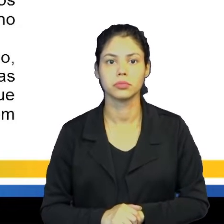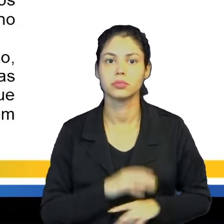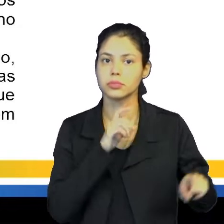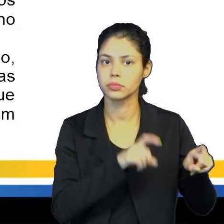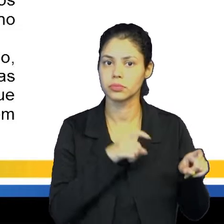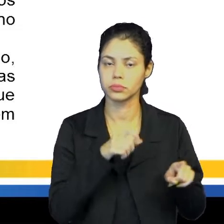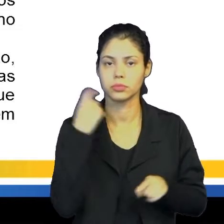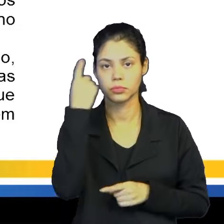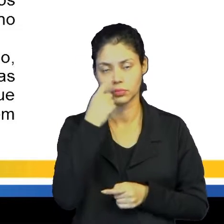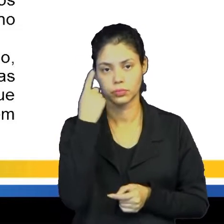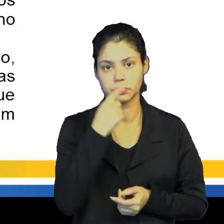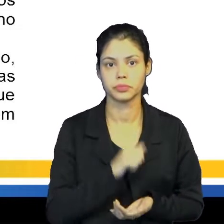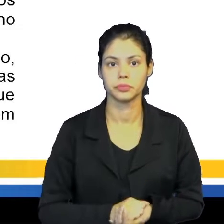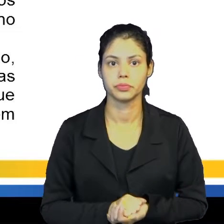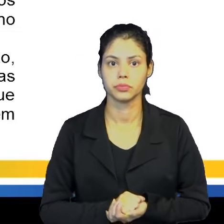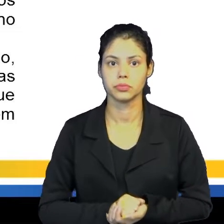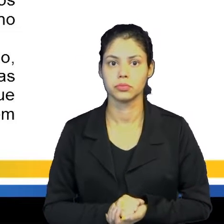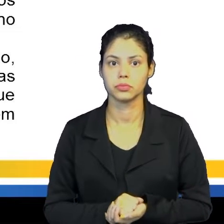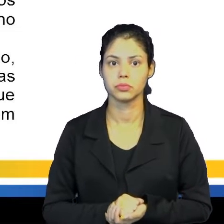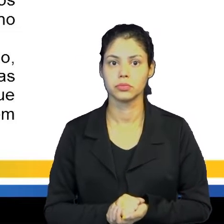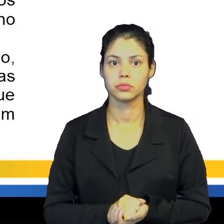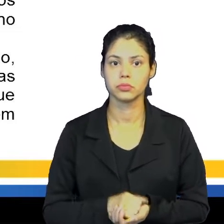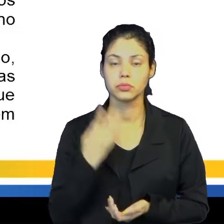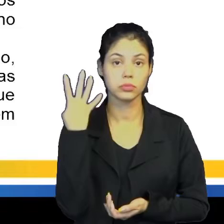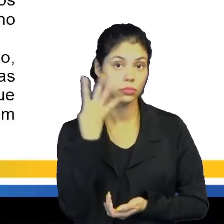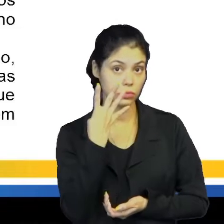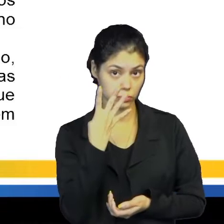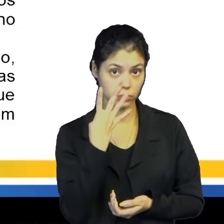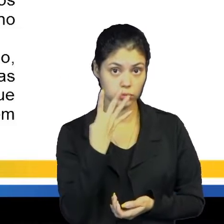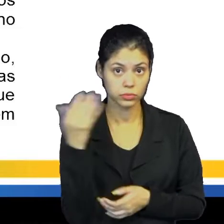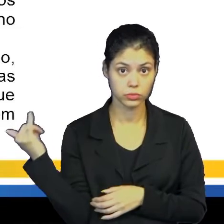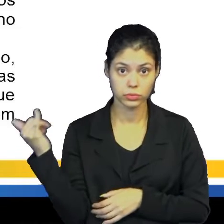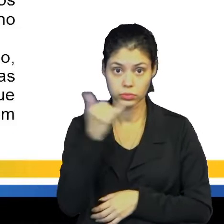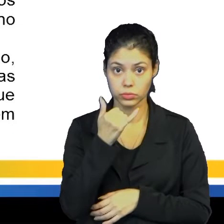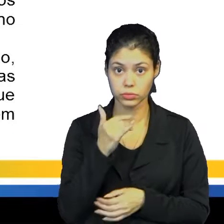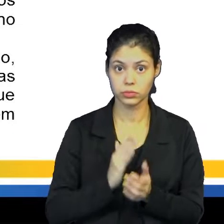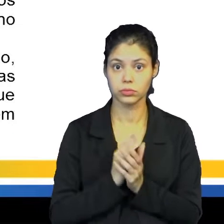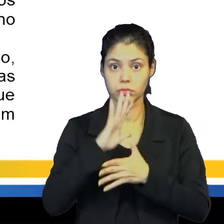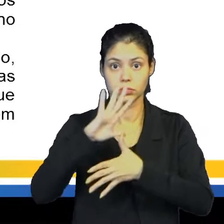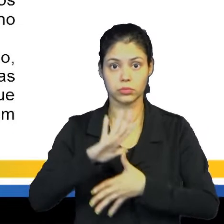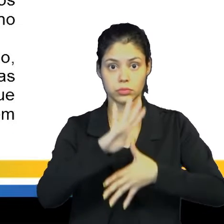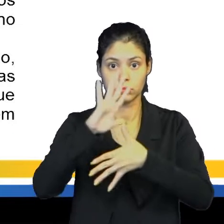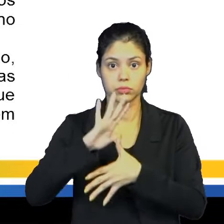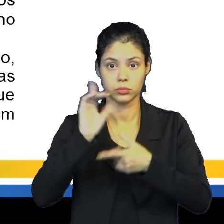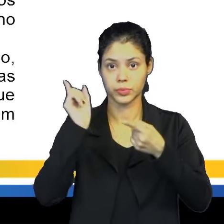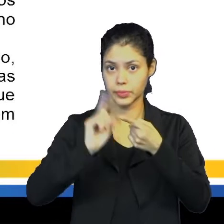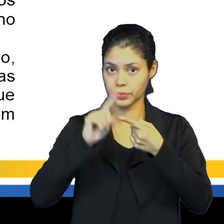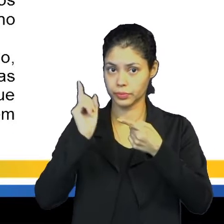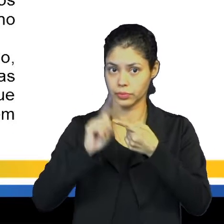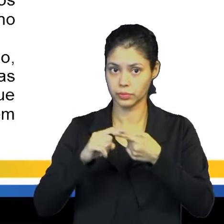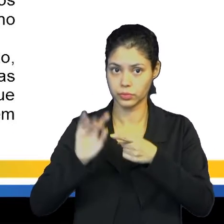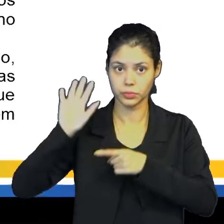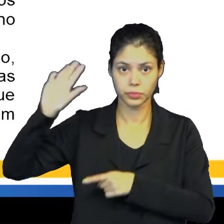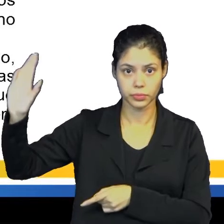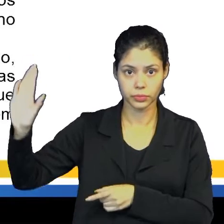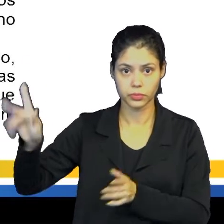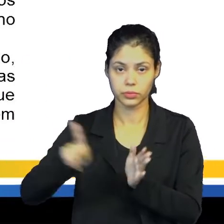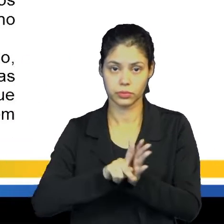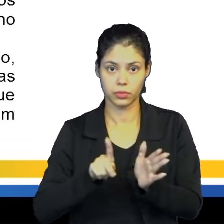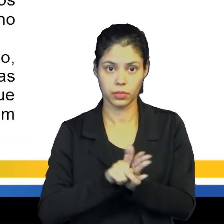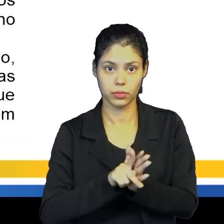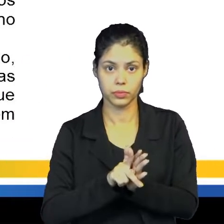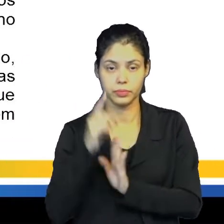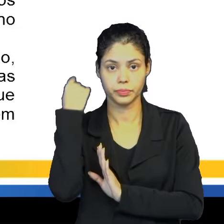A colonização espanhola. Colombo realizou quatro viagens para a América. Já na primeira, ele deixou um assentamento